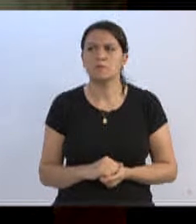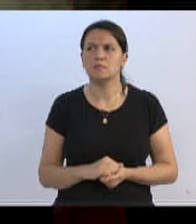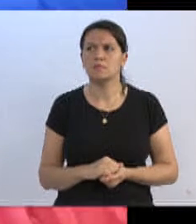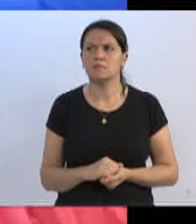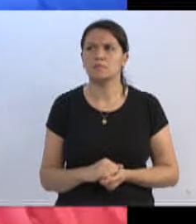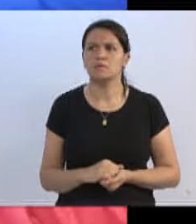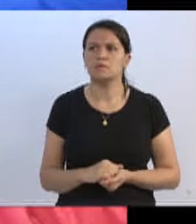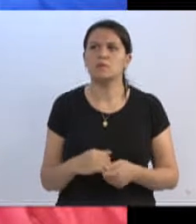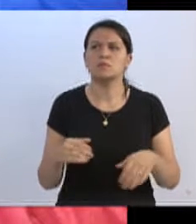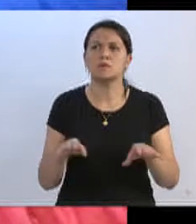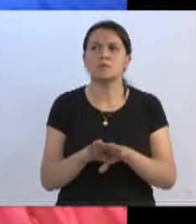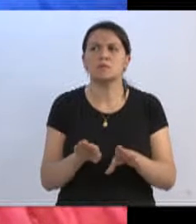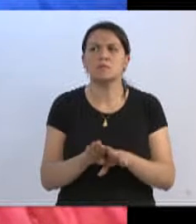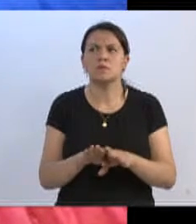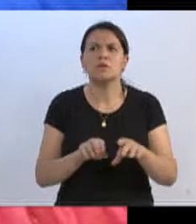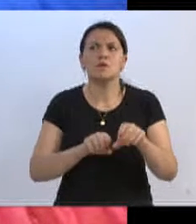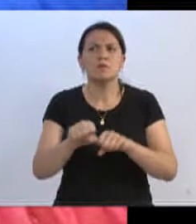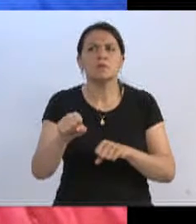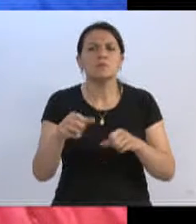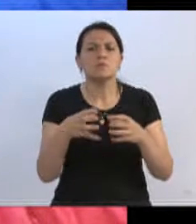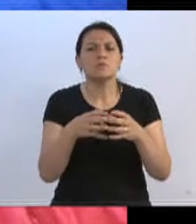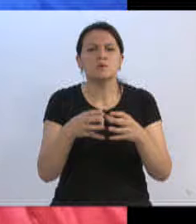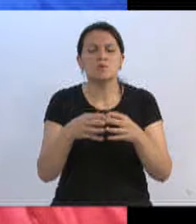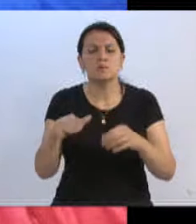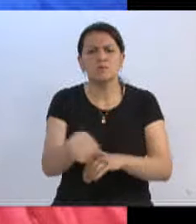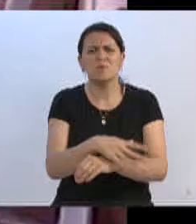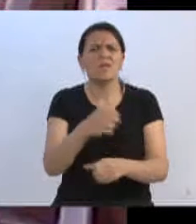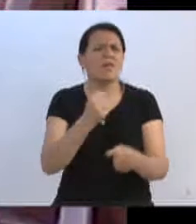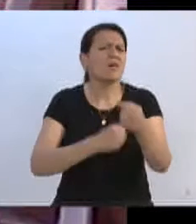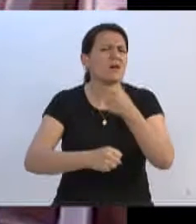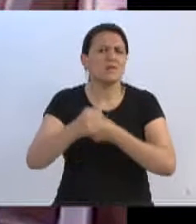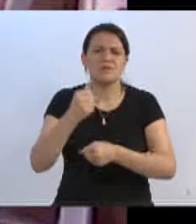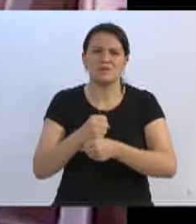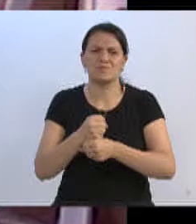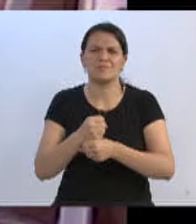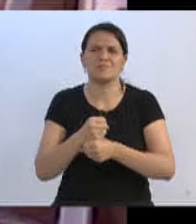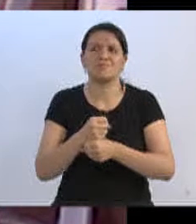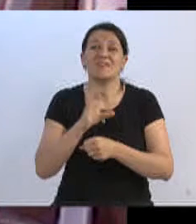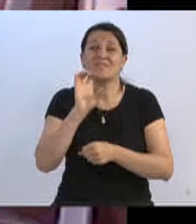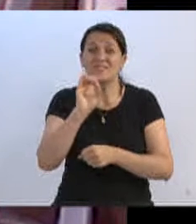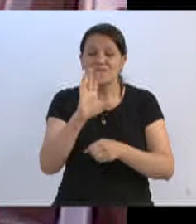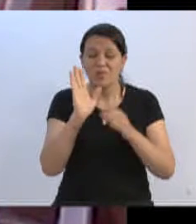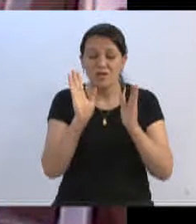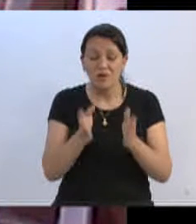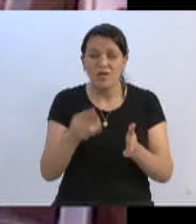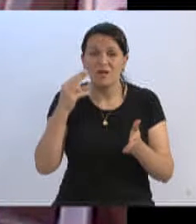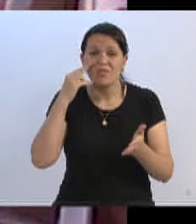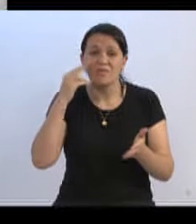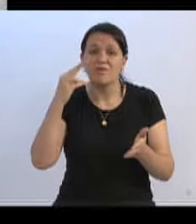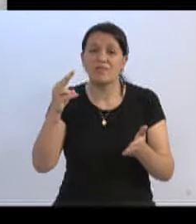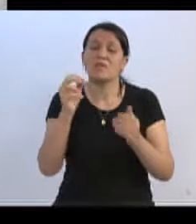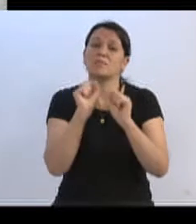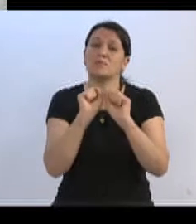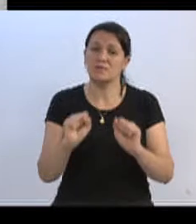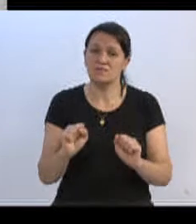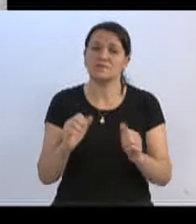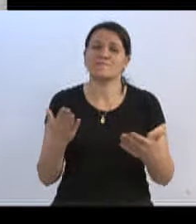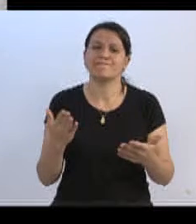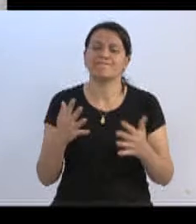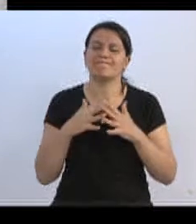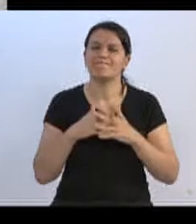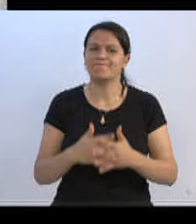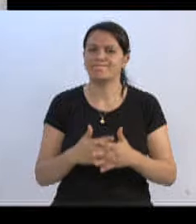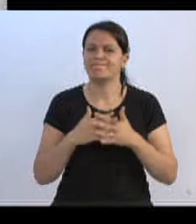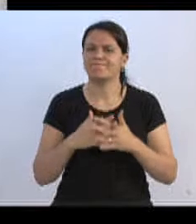da formação das comissões de ruas, onde isso ocorreu há anos atrás, vereadorito, e somente agora se vislumbra a possível licitação dessas. É complicado.